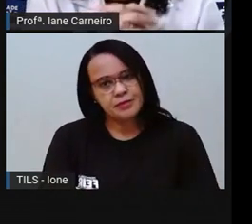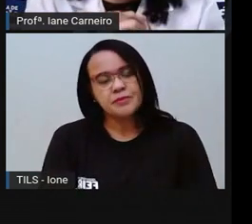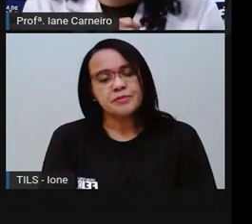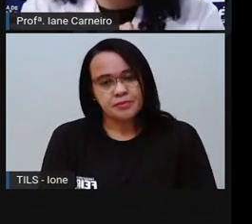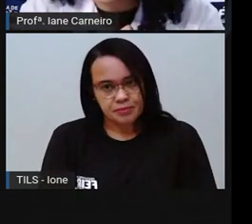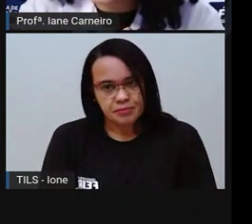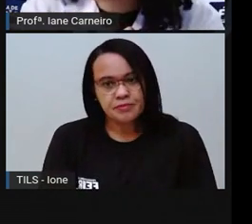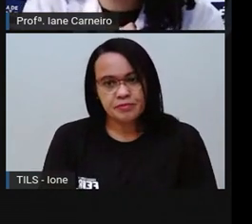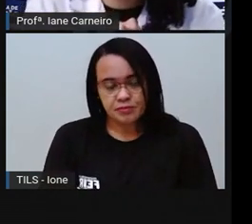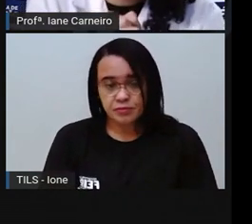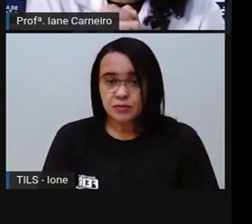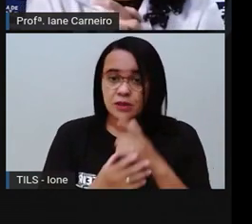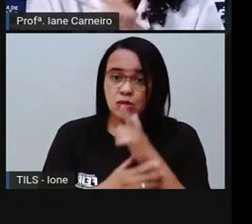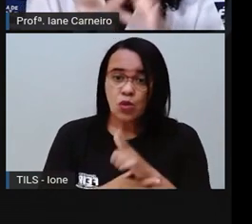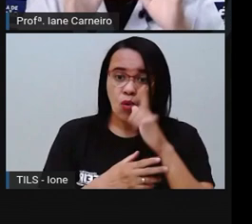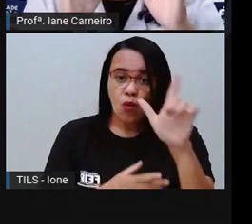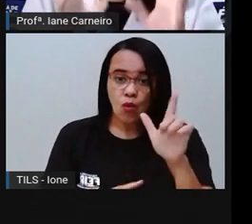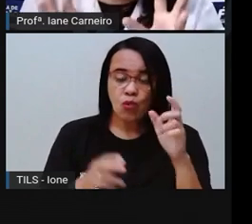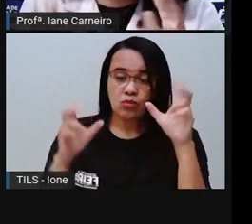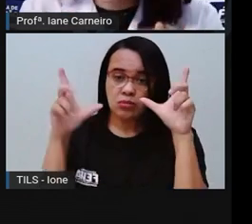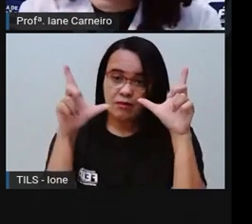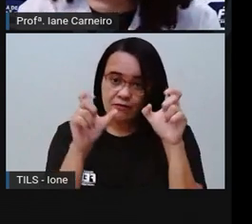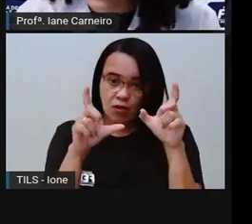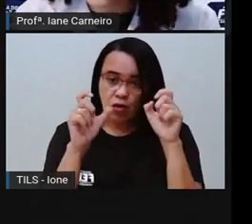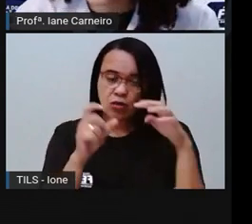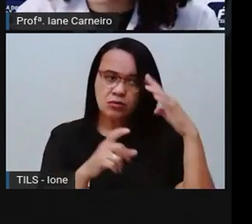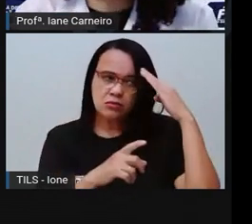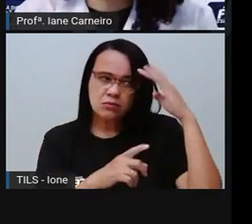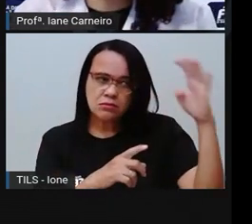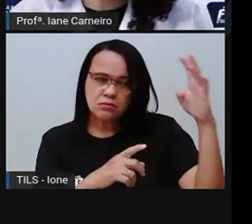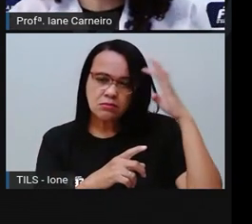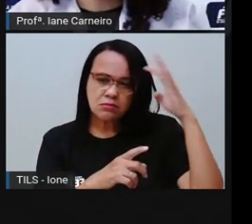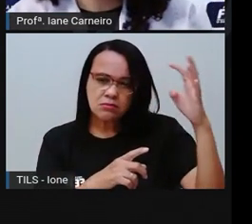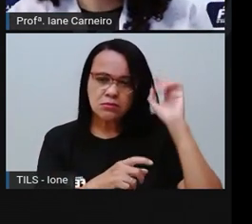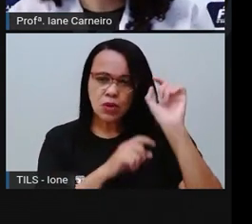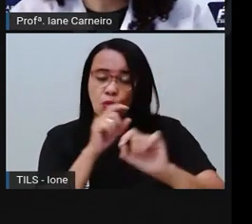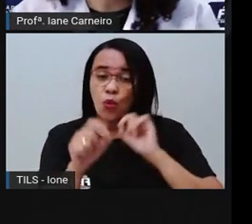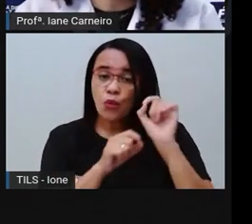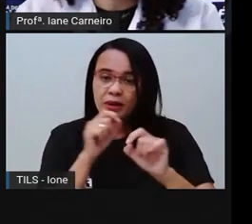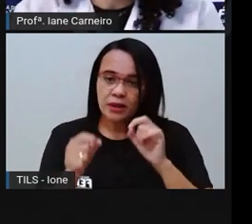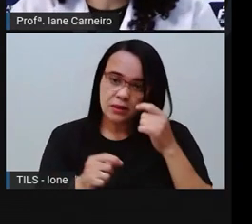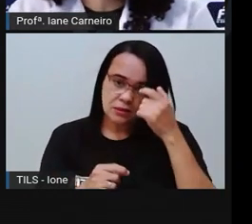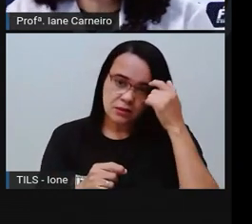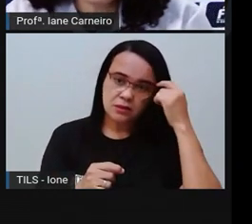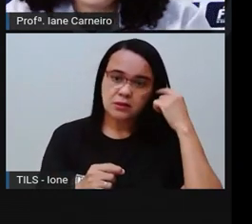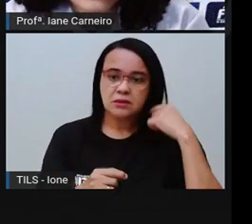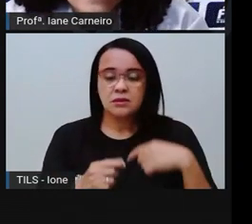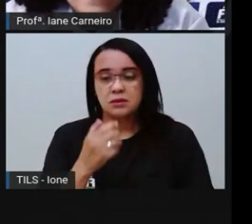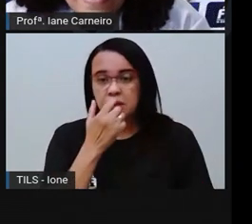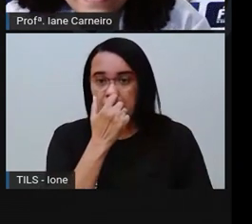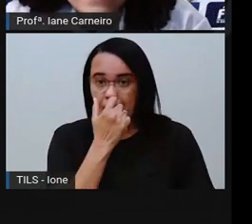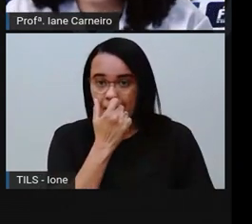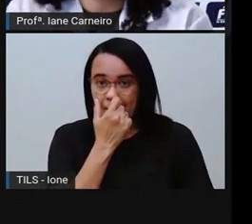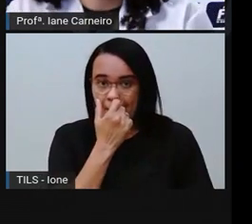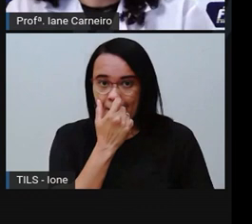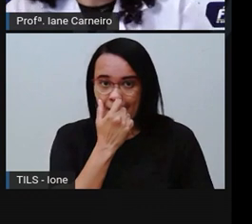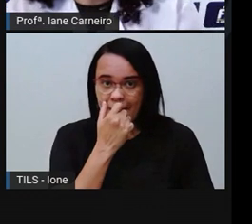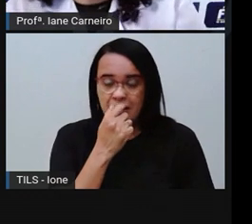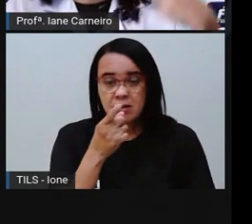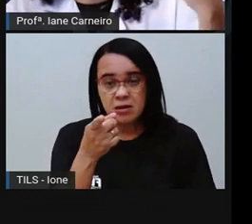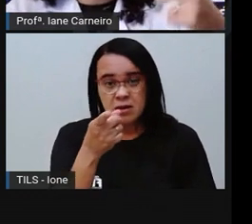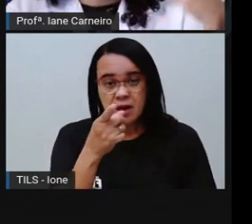imagem de uma casa, né? Pra gente refletir sobre algumas coisas, ó. Além da sua casa,